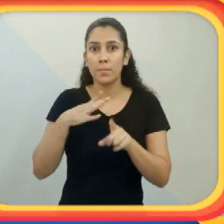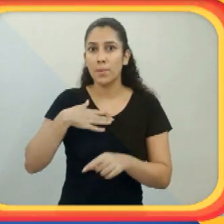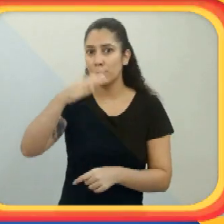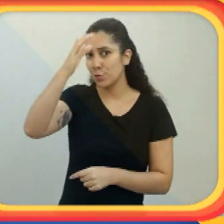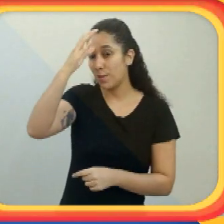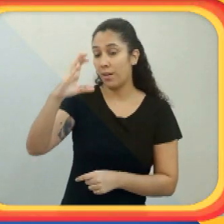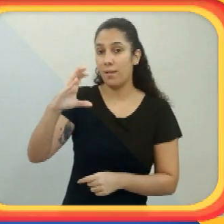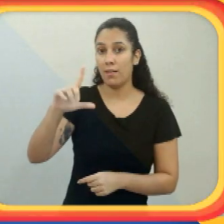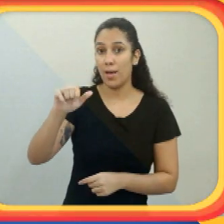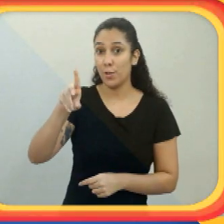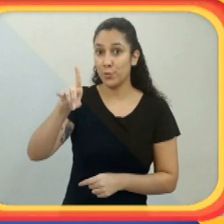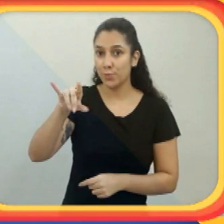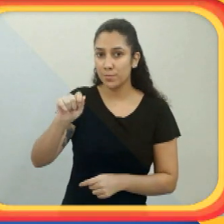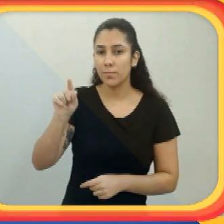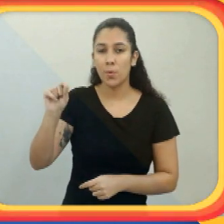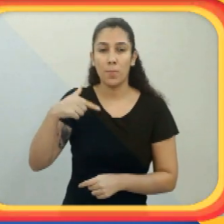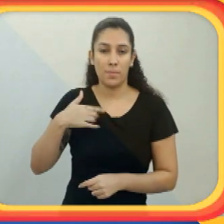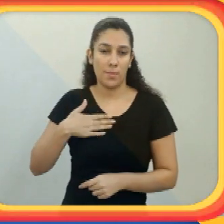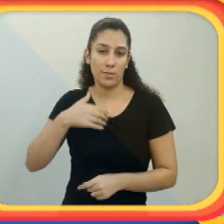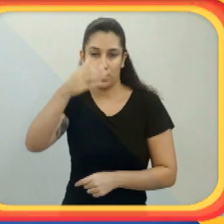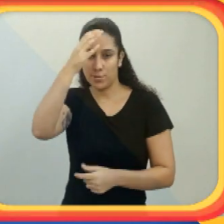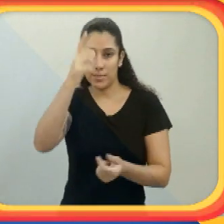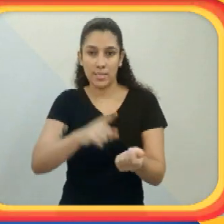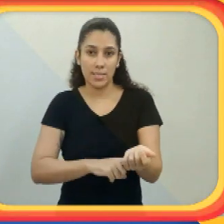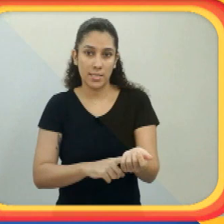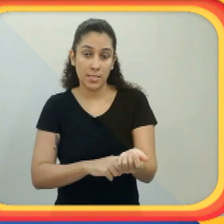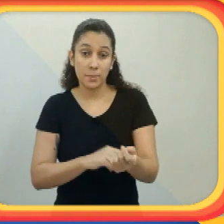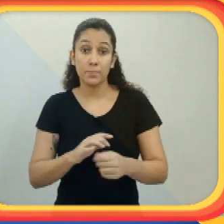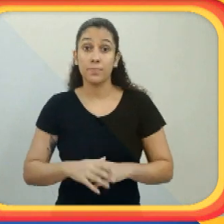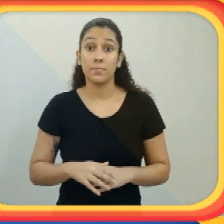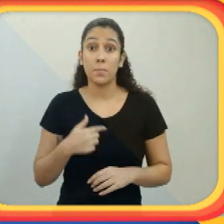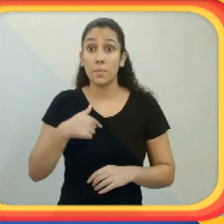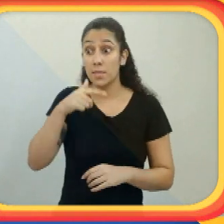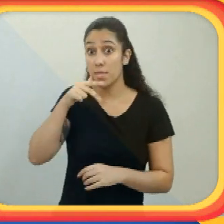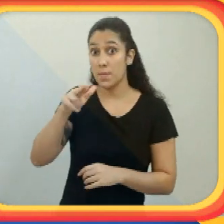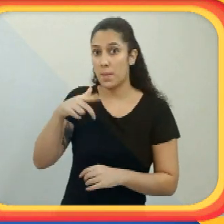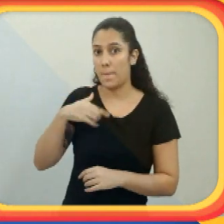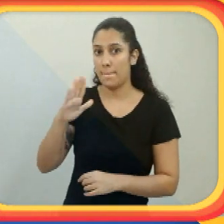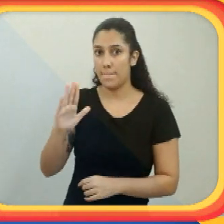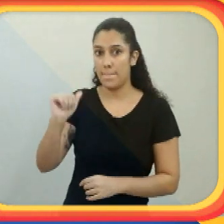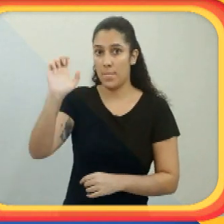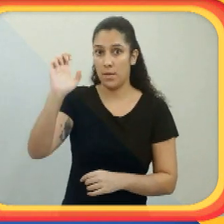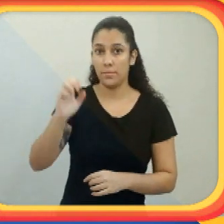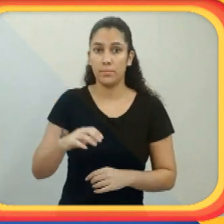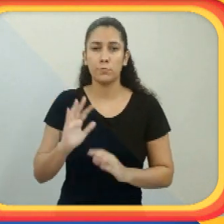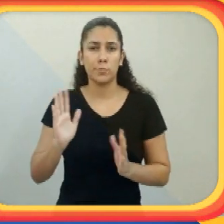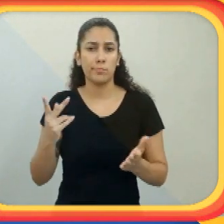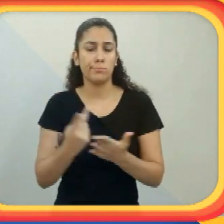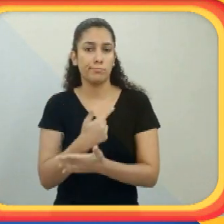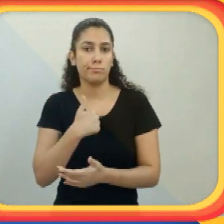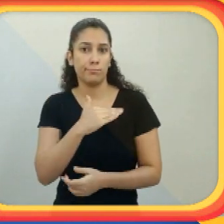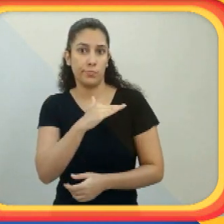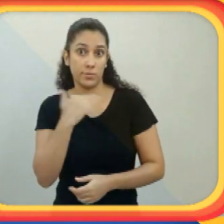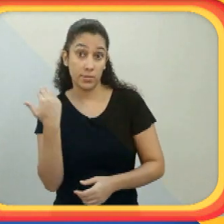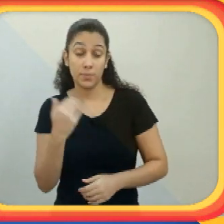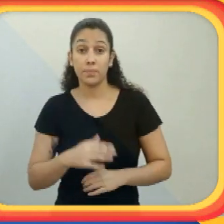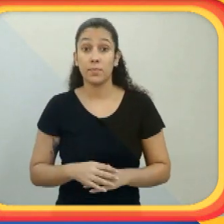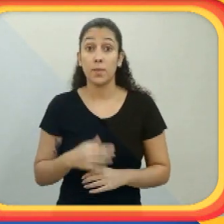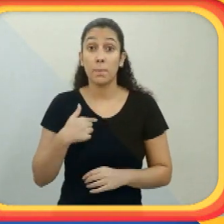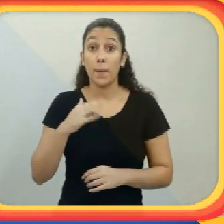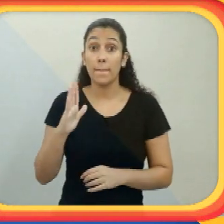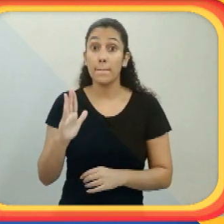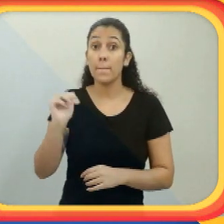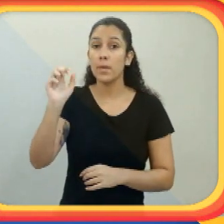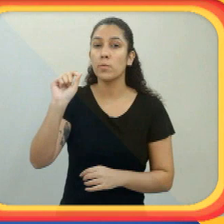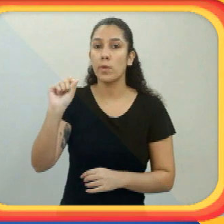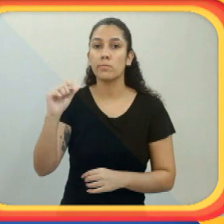e a minha tia, Cláudia. Ela é minha tia de sangue, a irmã da minha mãe, que já faleceu. Minha mãe já tinha falecido quando